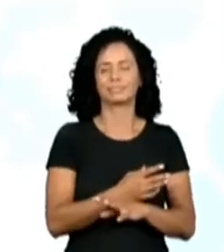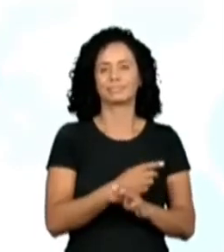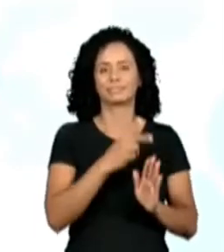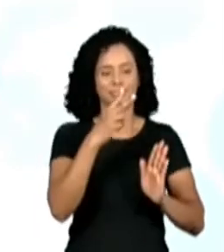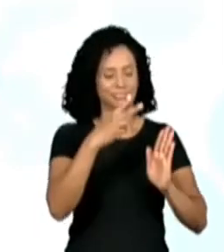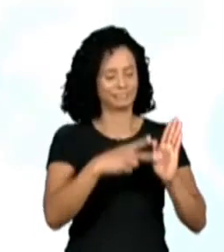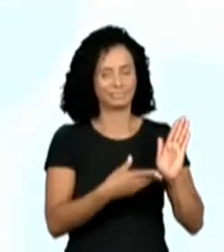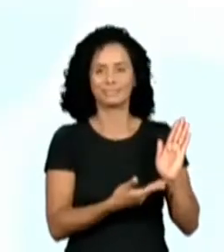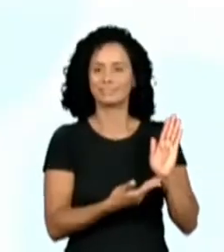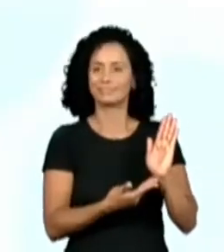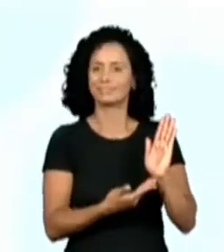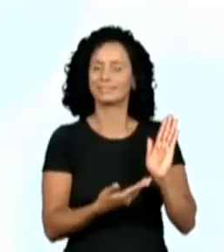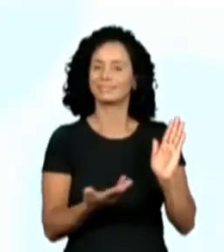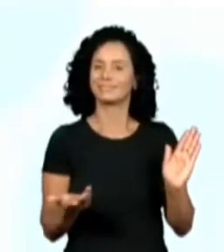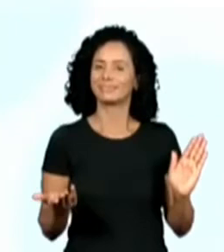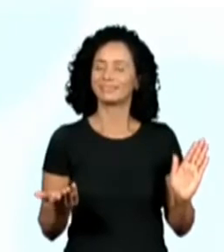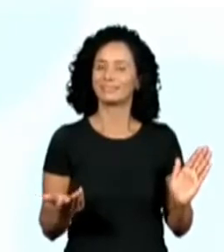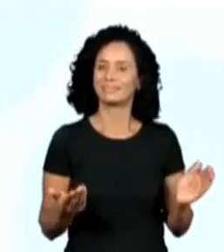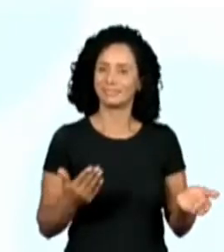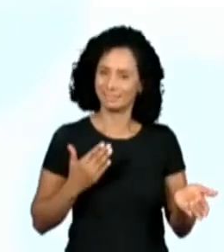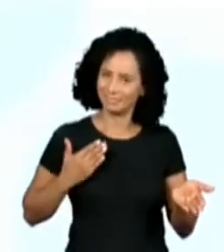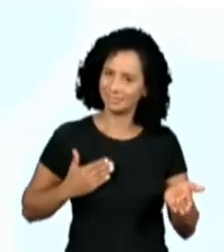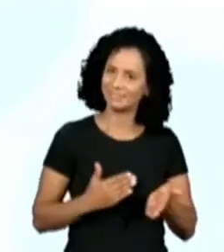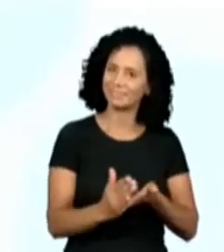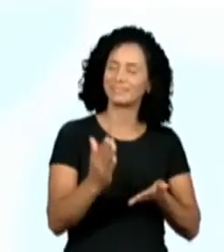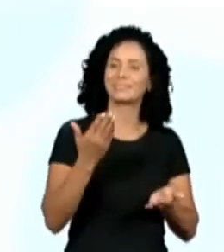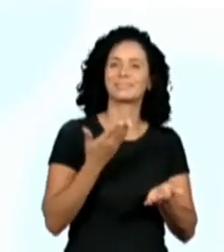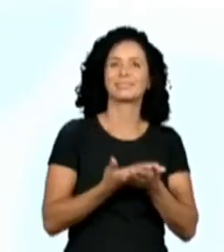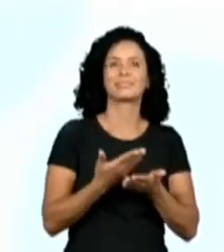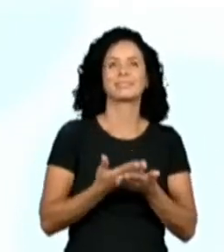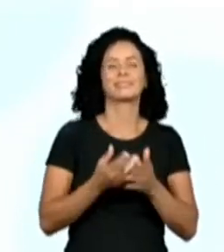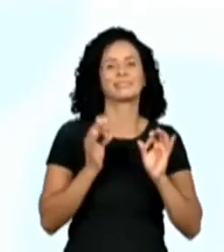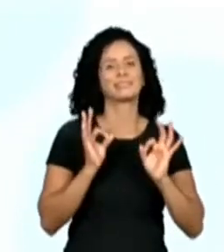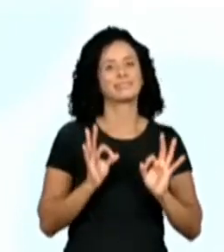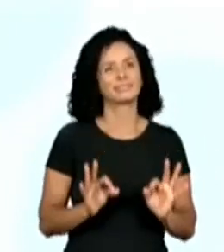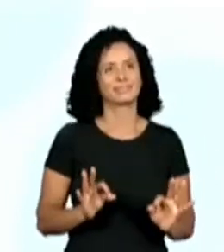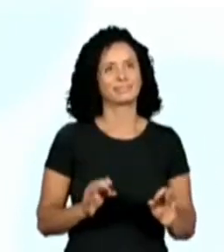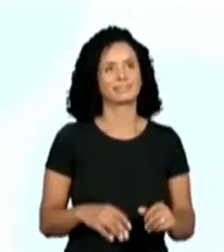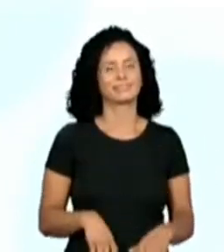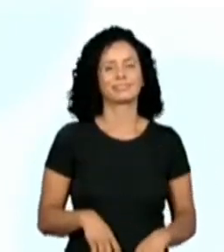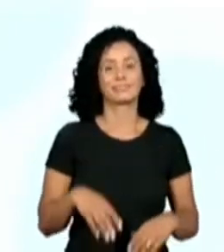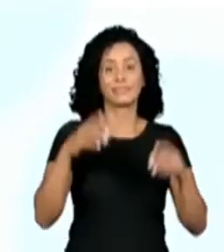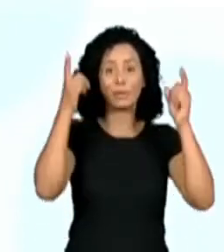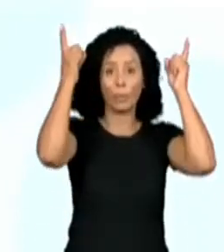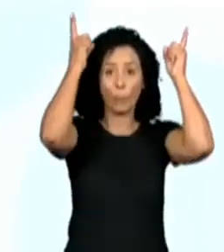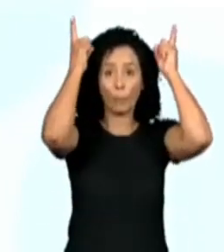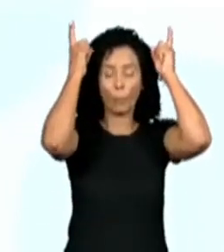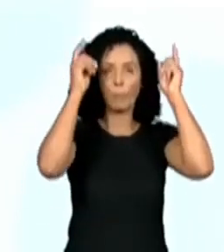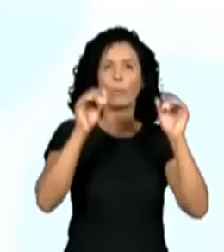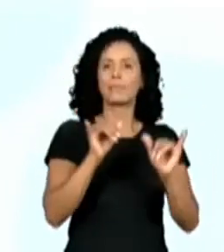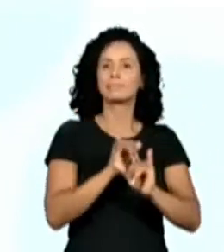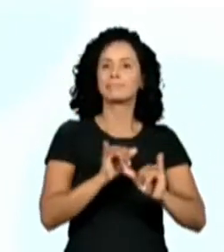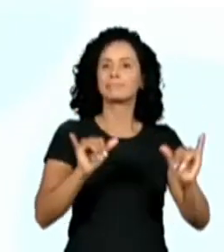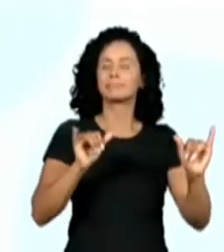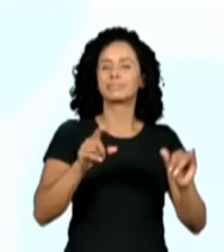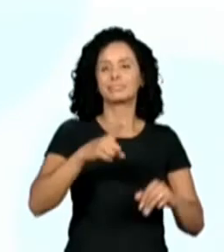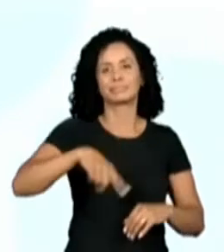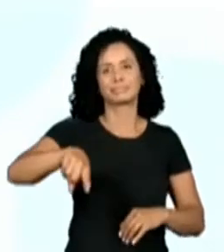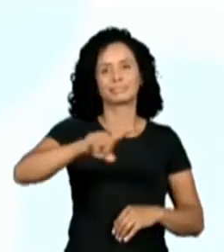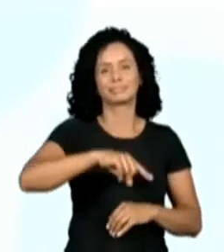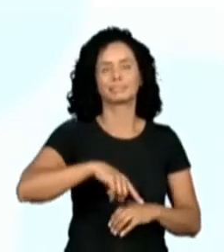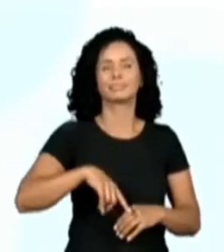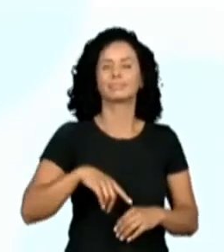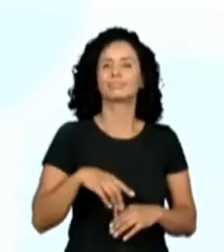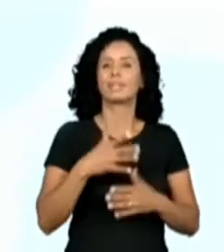prontinhos. And let's go on. Vamos lá para frente. And hi everyone, our friendly robot is talking to us. A gente está aqui com o nosso amigo